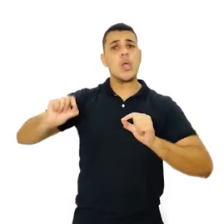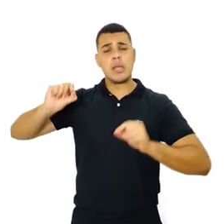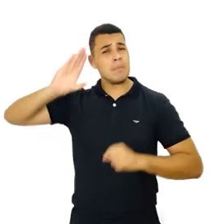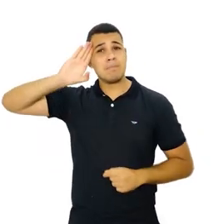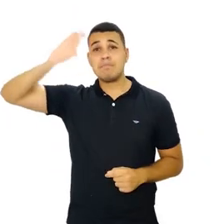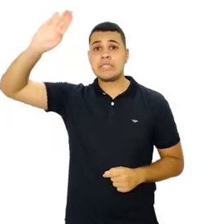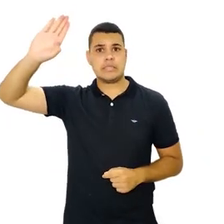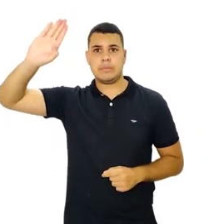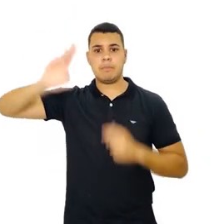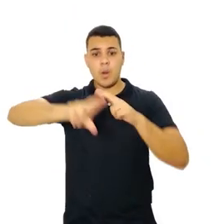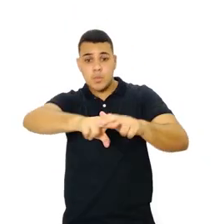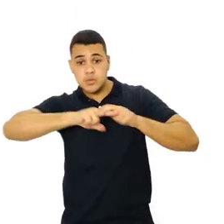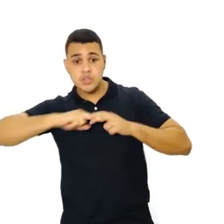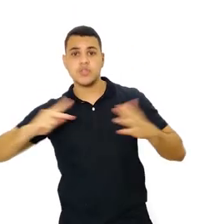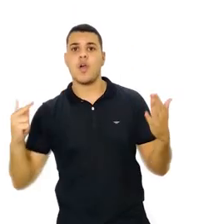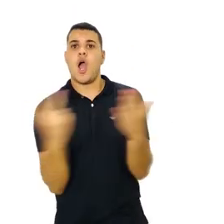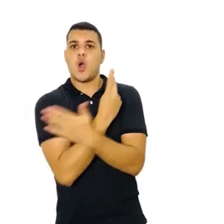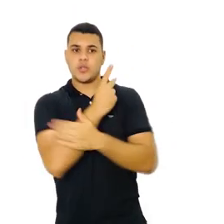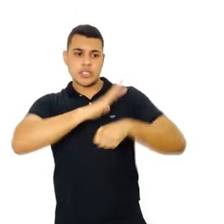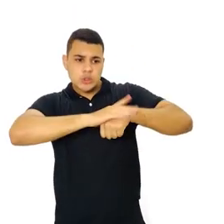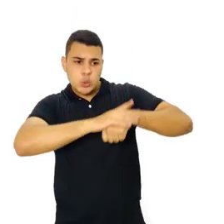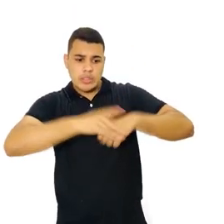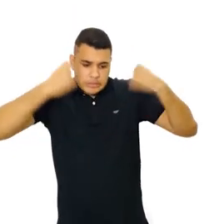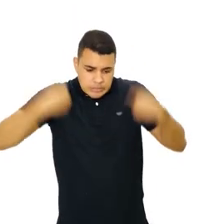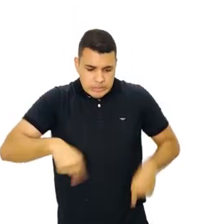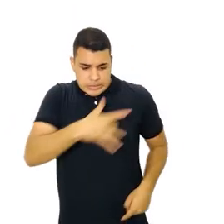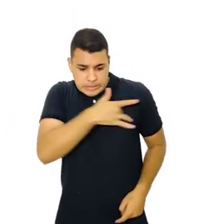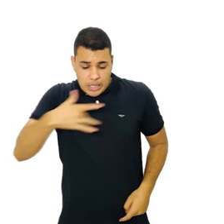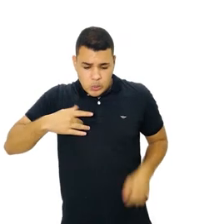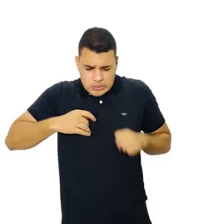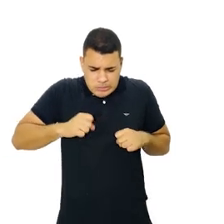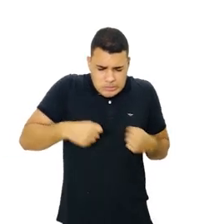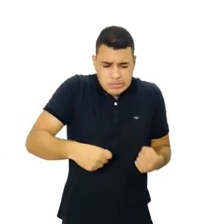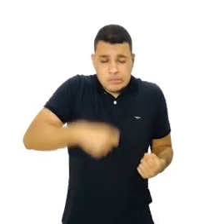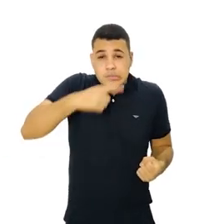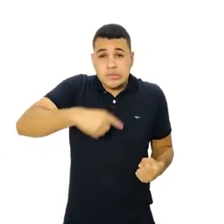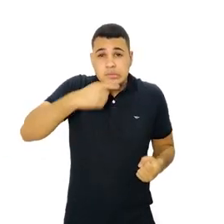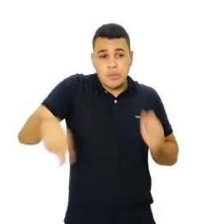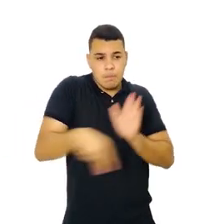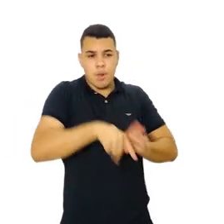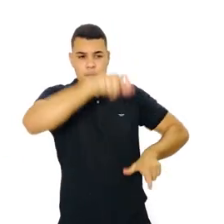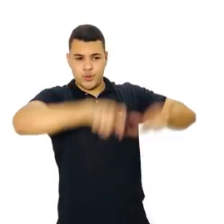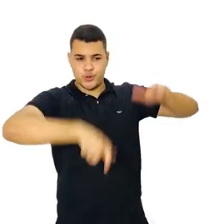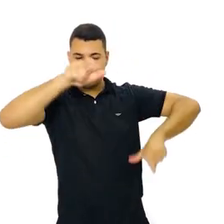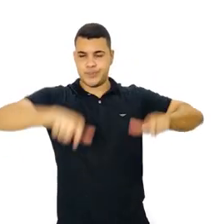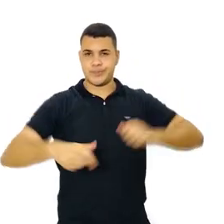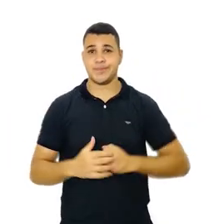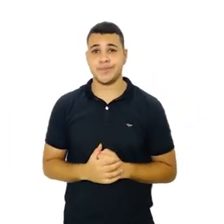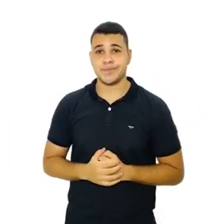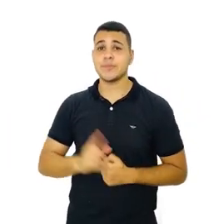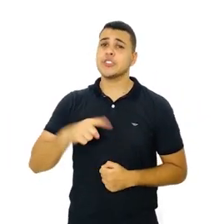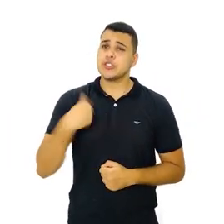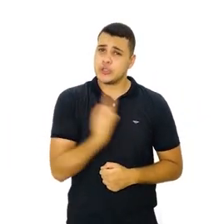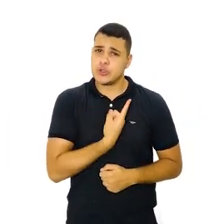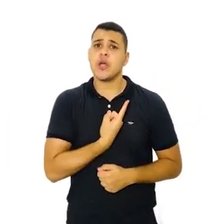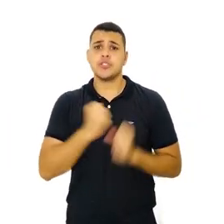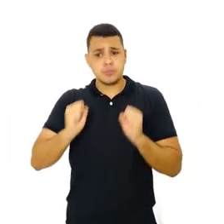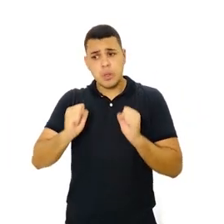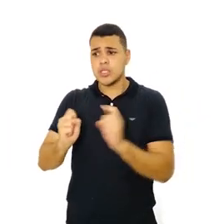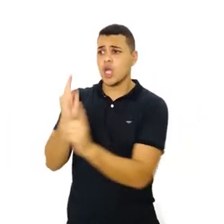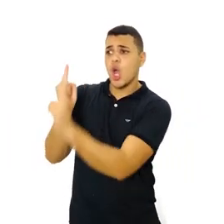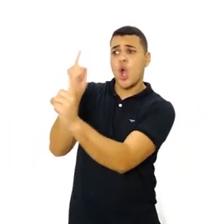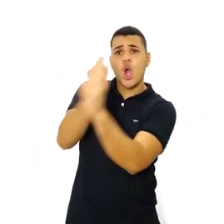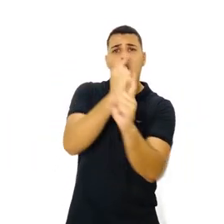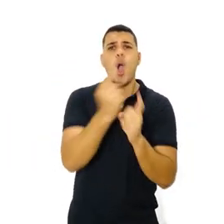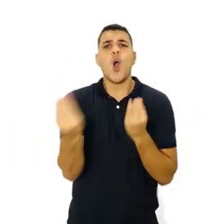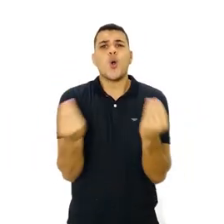diapositivo mostra, basicamente, os principais determinantes da saúde de uma população. Nós